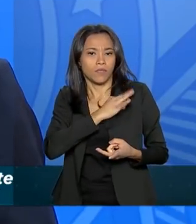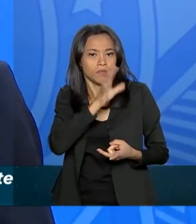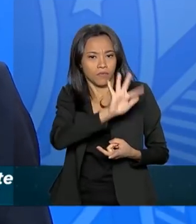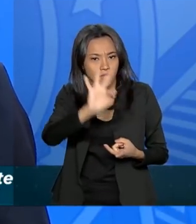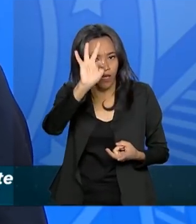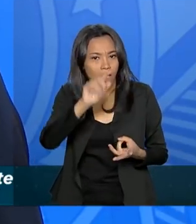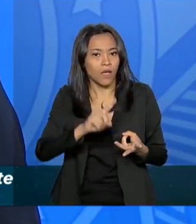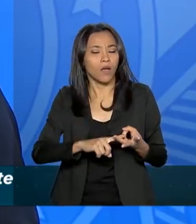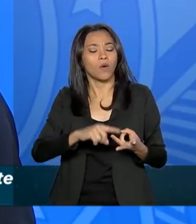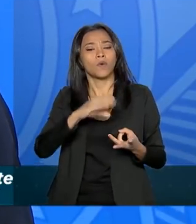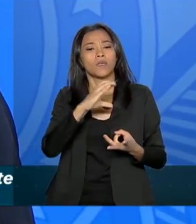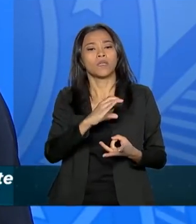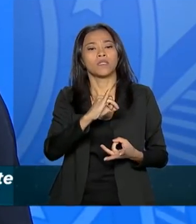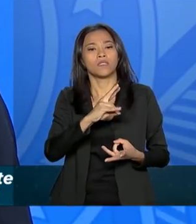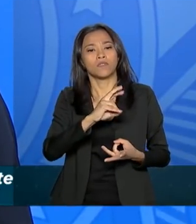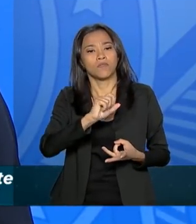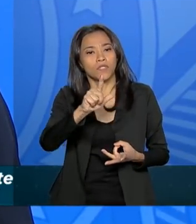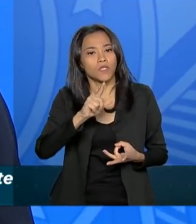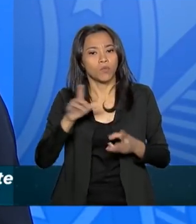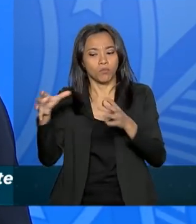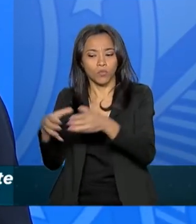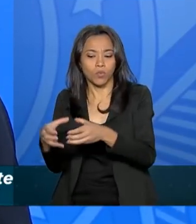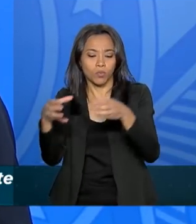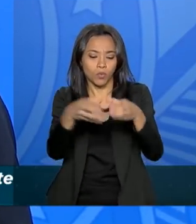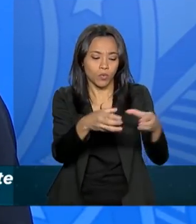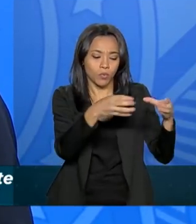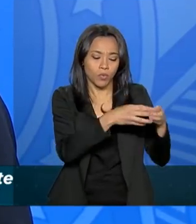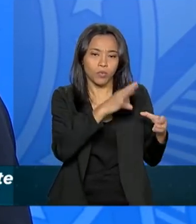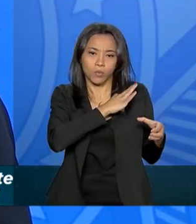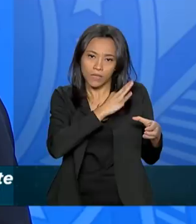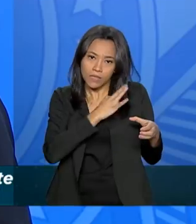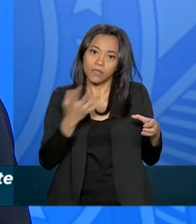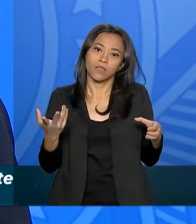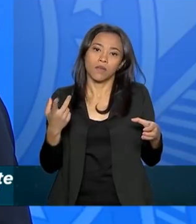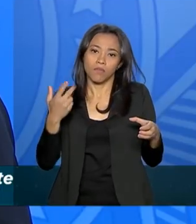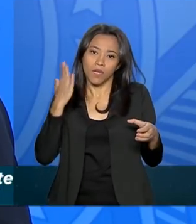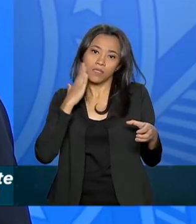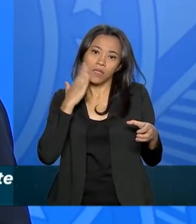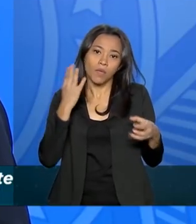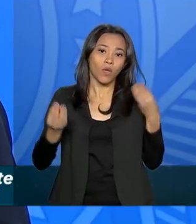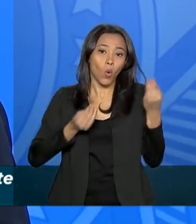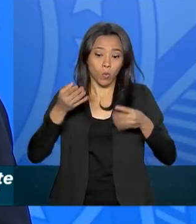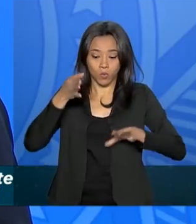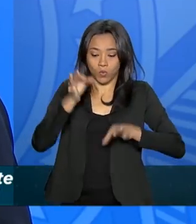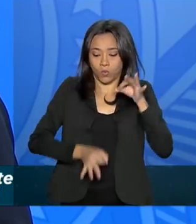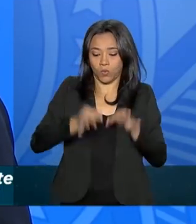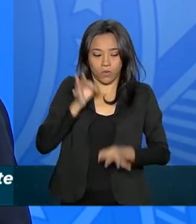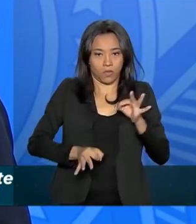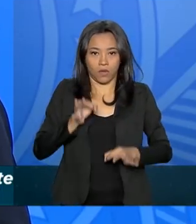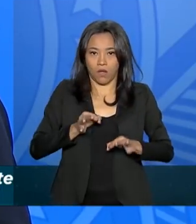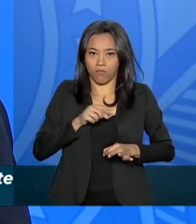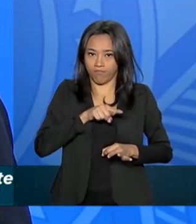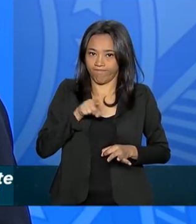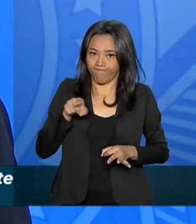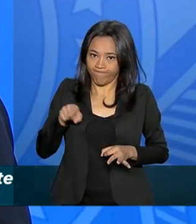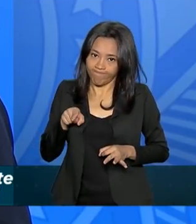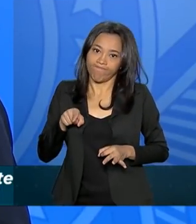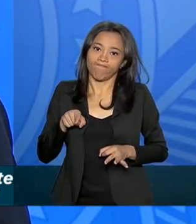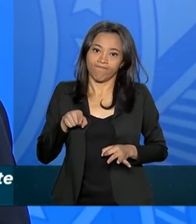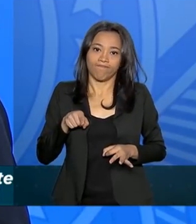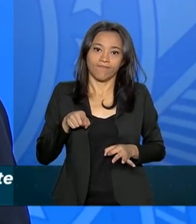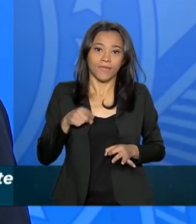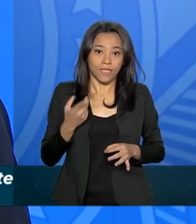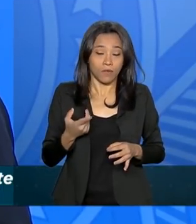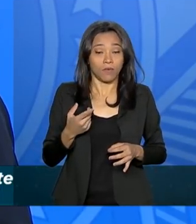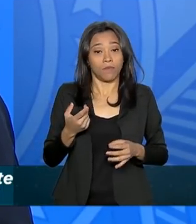civis, entre outros, A mesma questão, o que esses que estão acostumados a viver a margem da lei tem